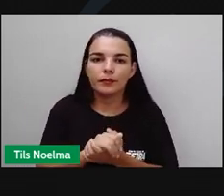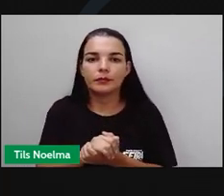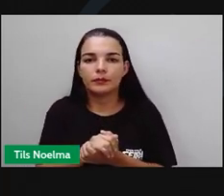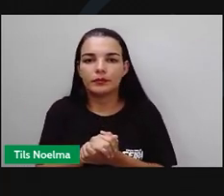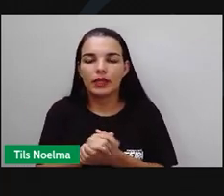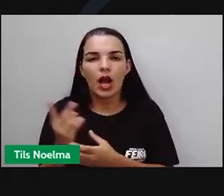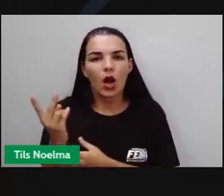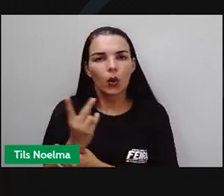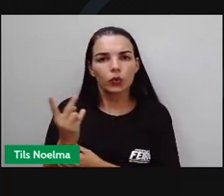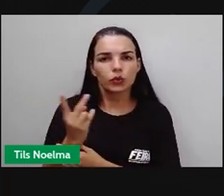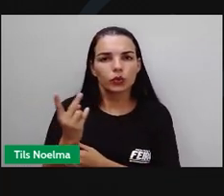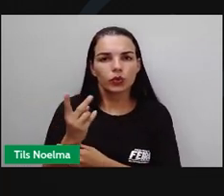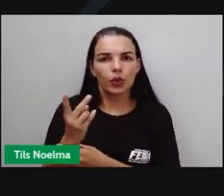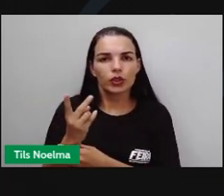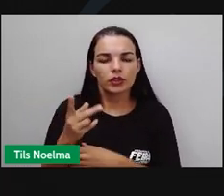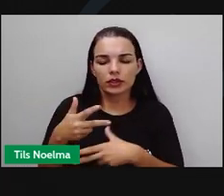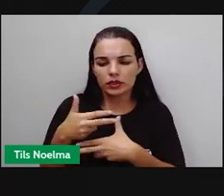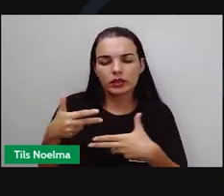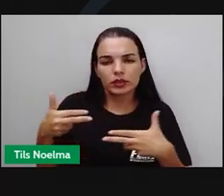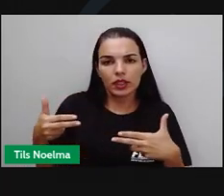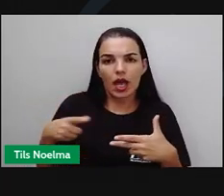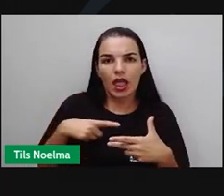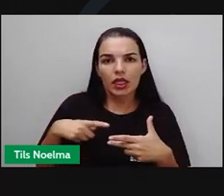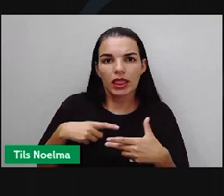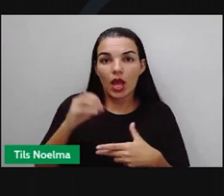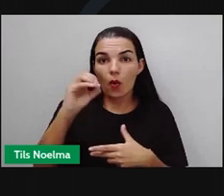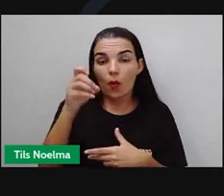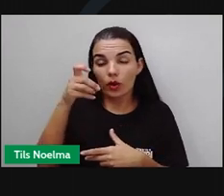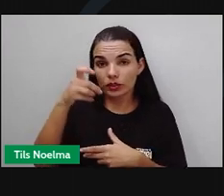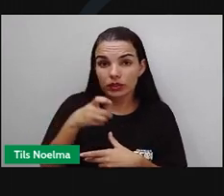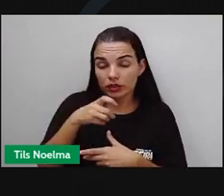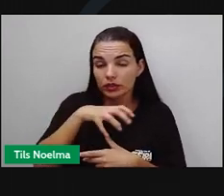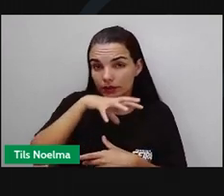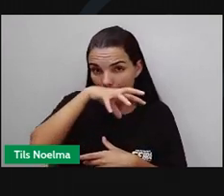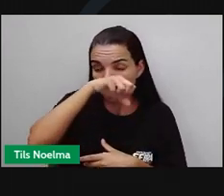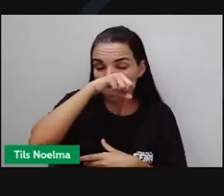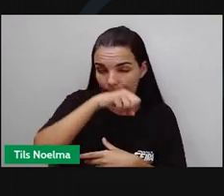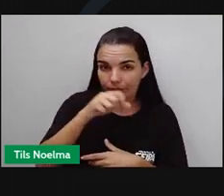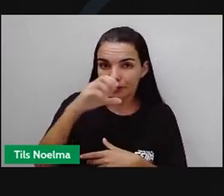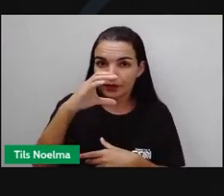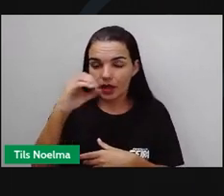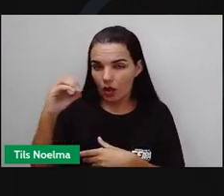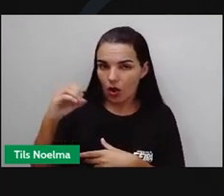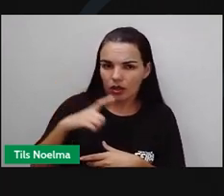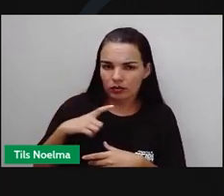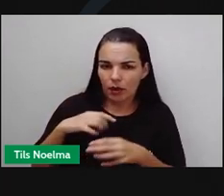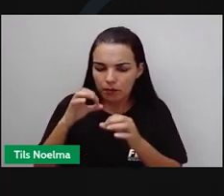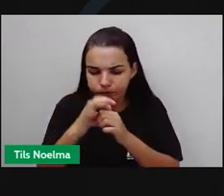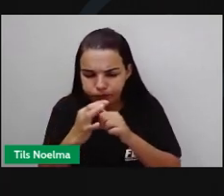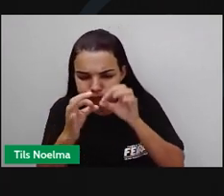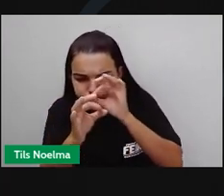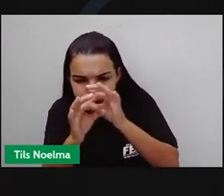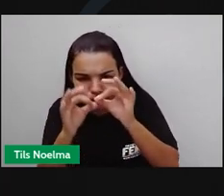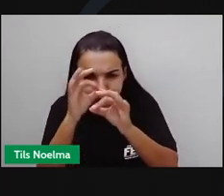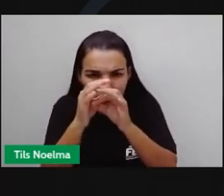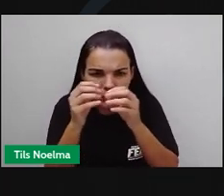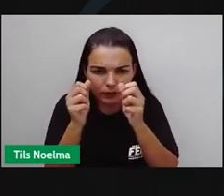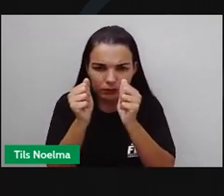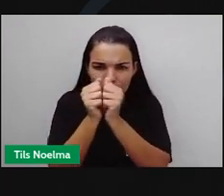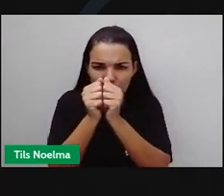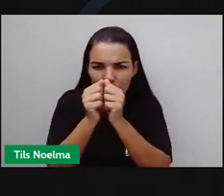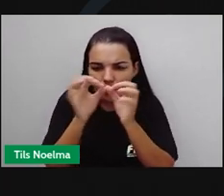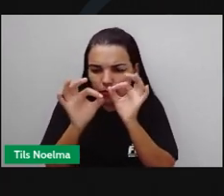Em ambos os processos, o gás carbônico se acumula e cria bolhas minúsculas. Essas bolhas ficam presas pelo